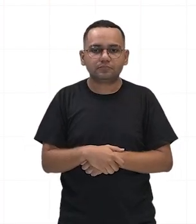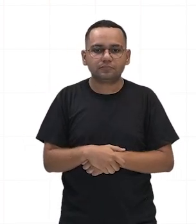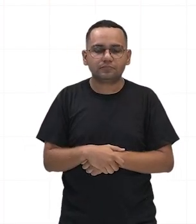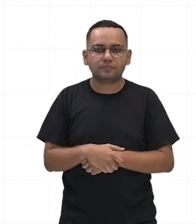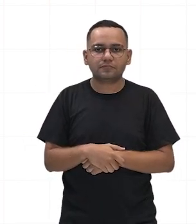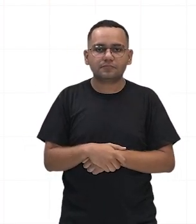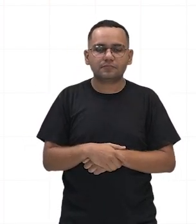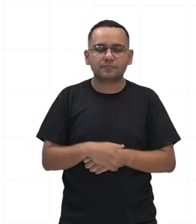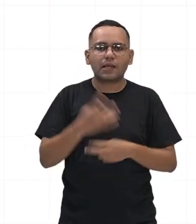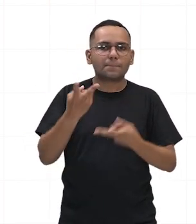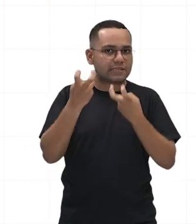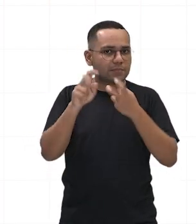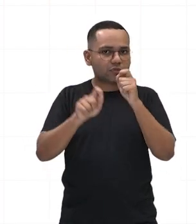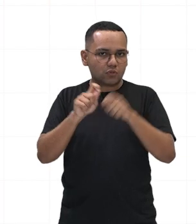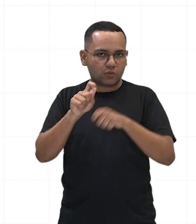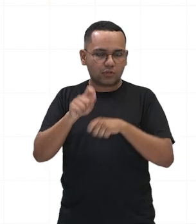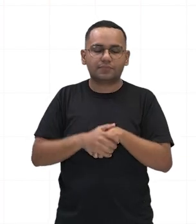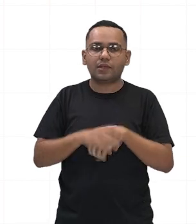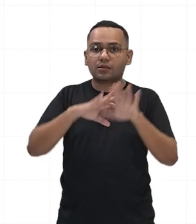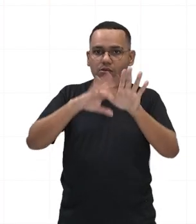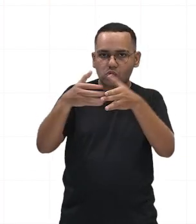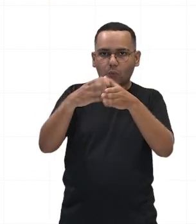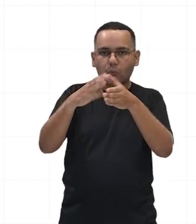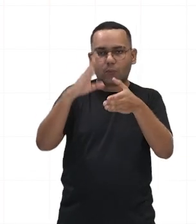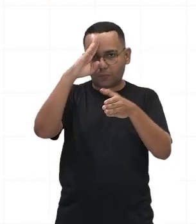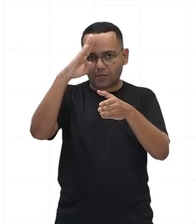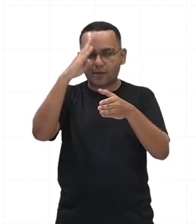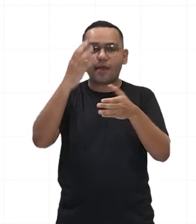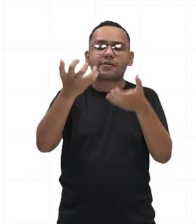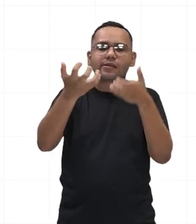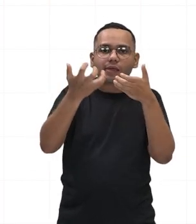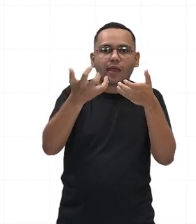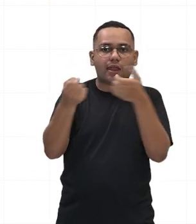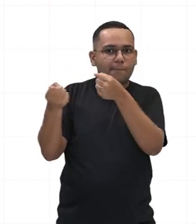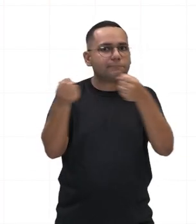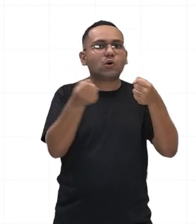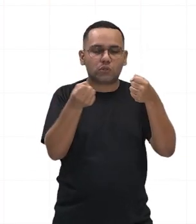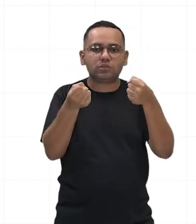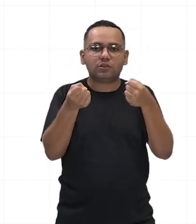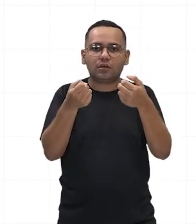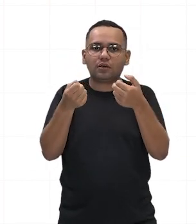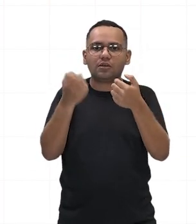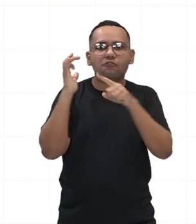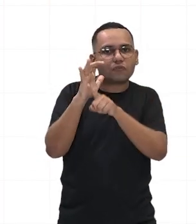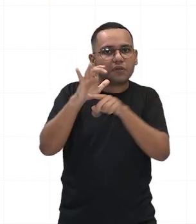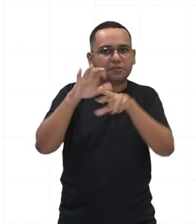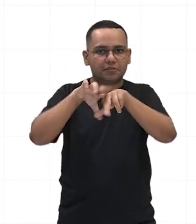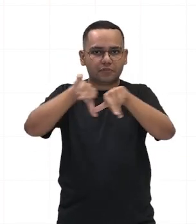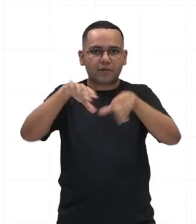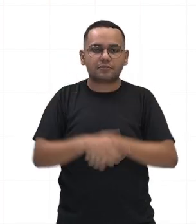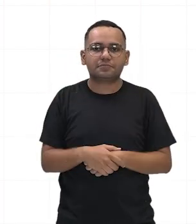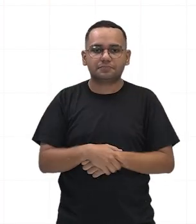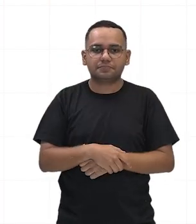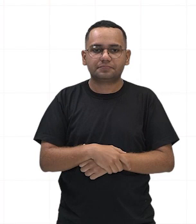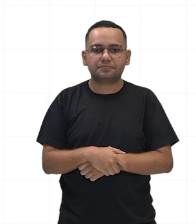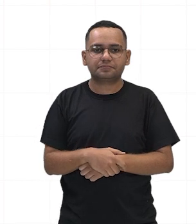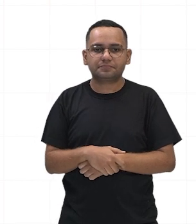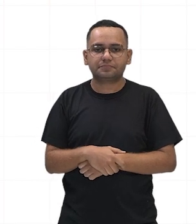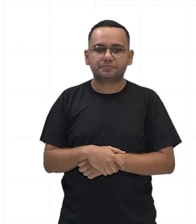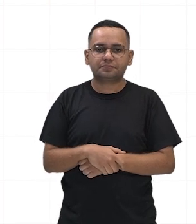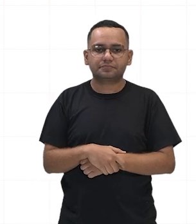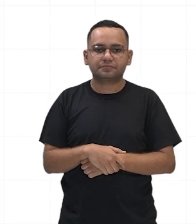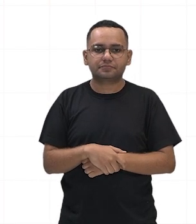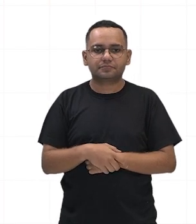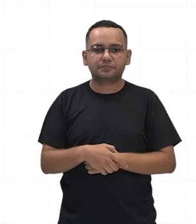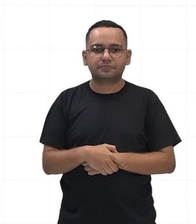sempre estão aí em busca do poder, né? Então, e como foi dado espaço para eles, eles chegaram lá. O primeiro